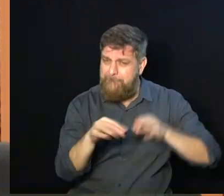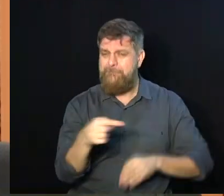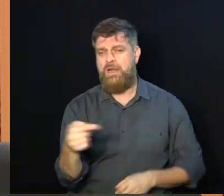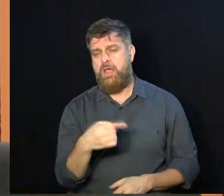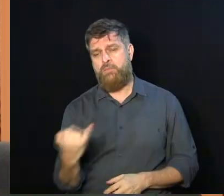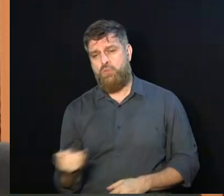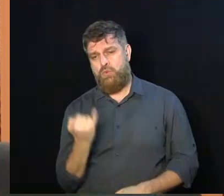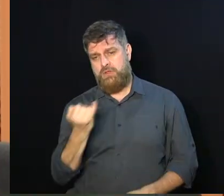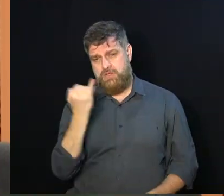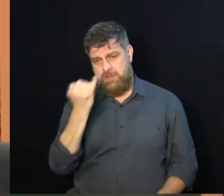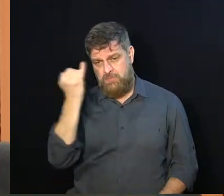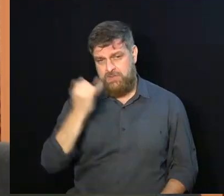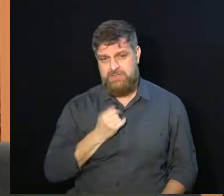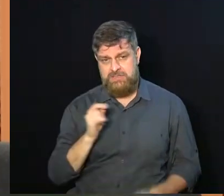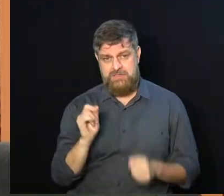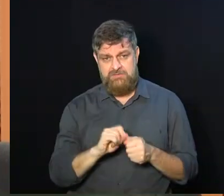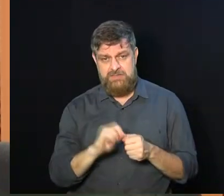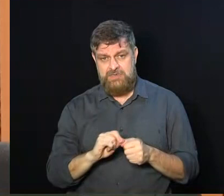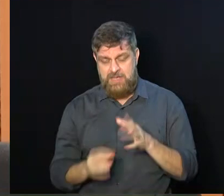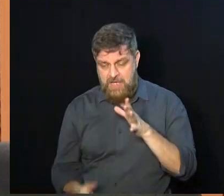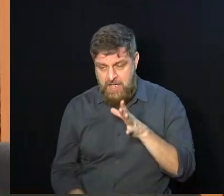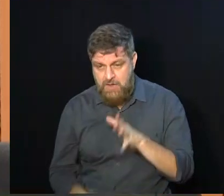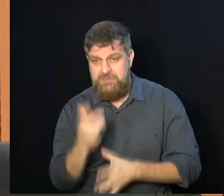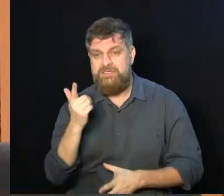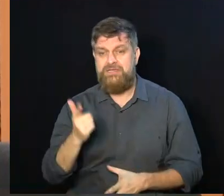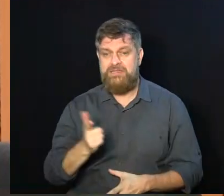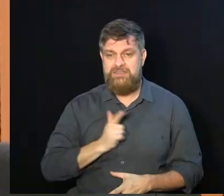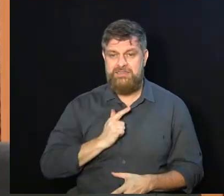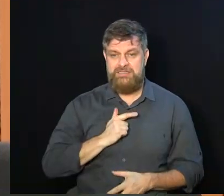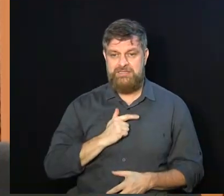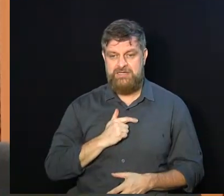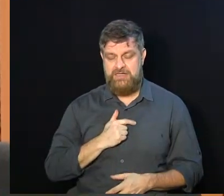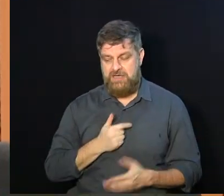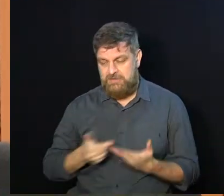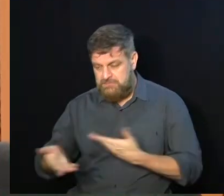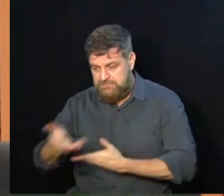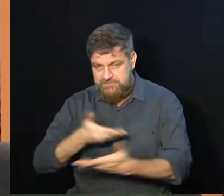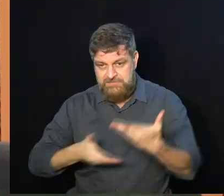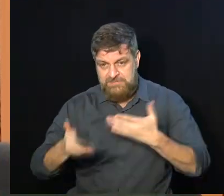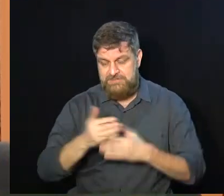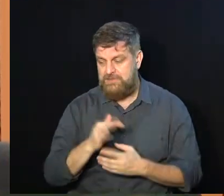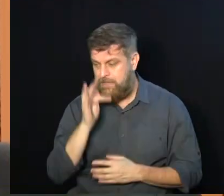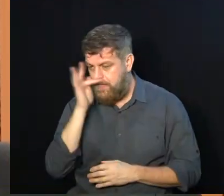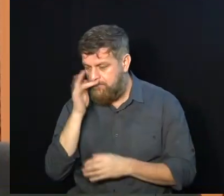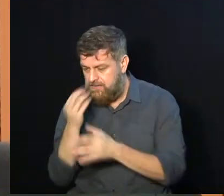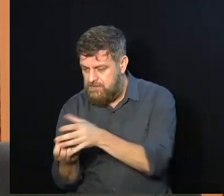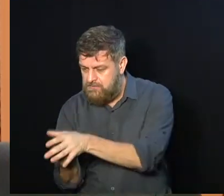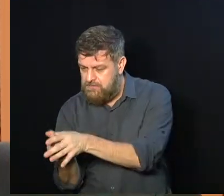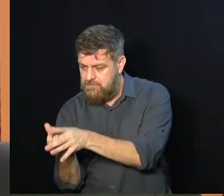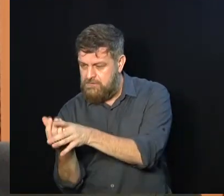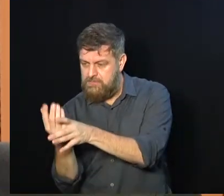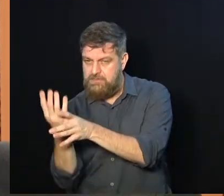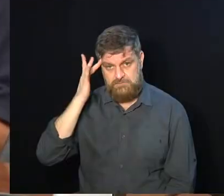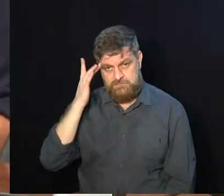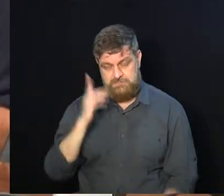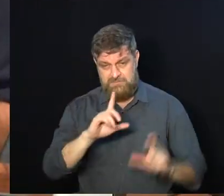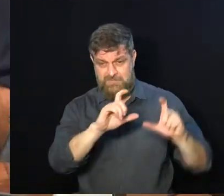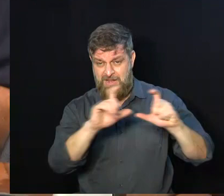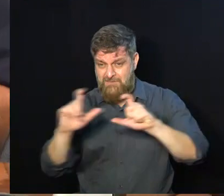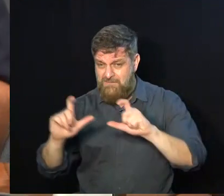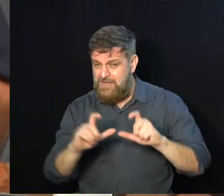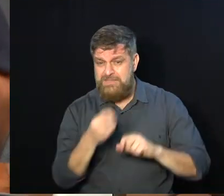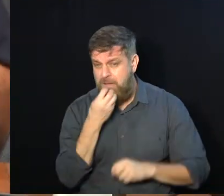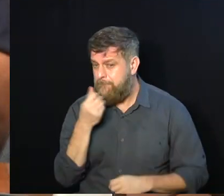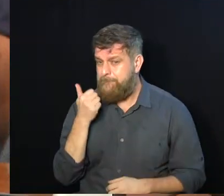de fazer esses casamentos aí, de levar os materiais genéticos, de fazer os cruzamentos e de dar continuidade à cadeia da vida. O